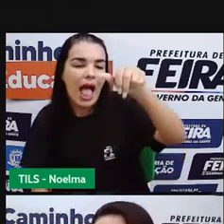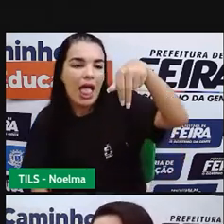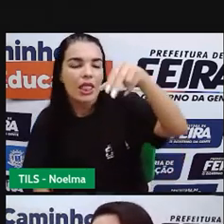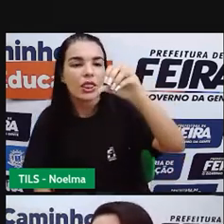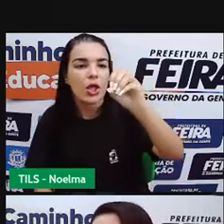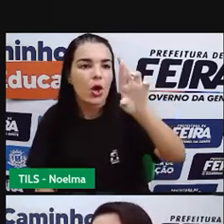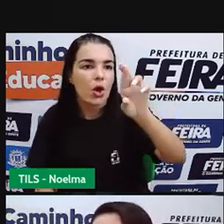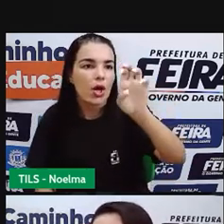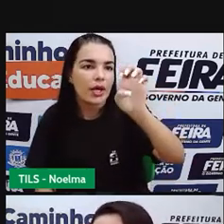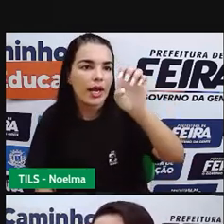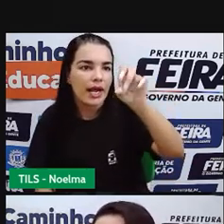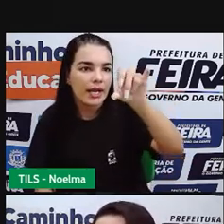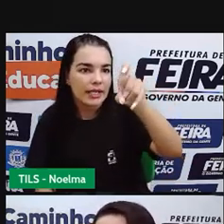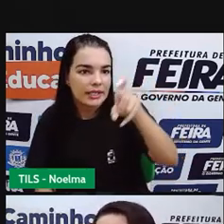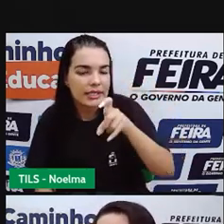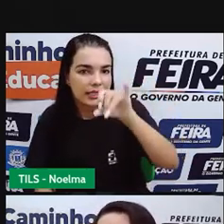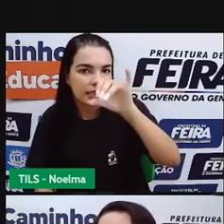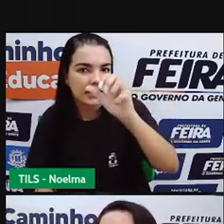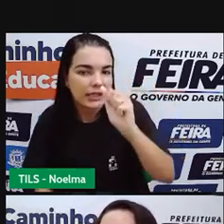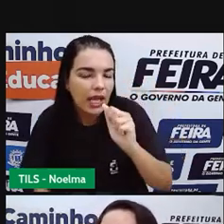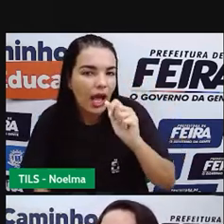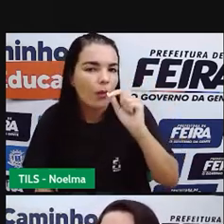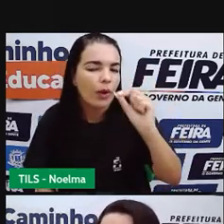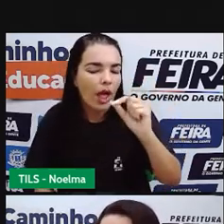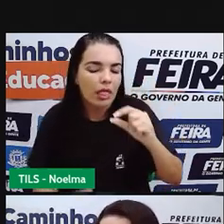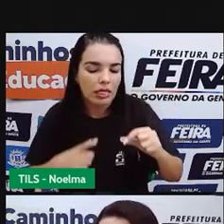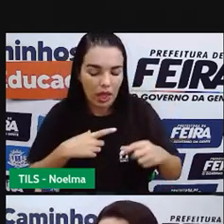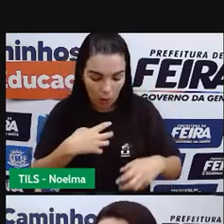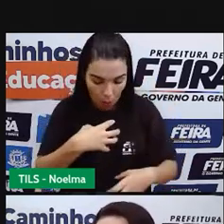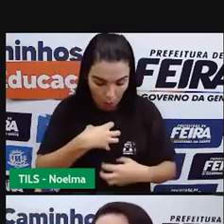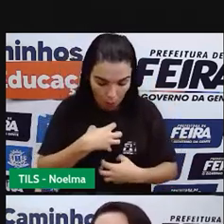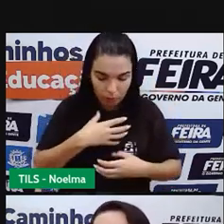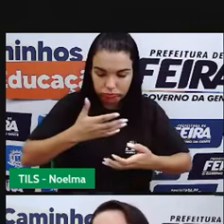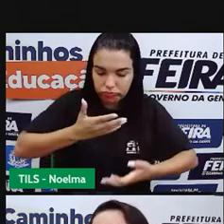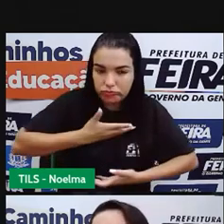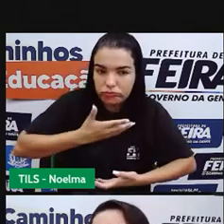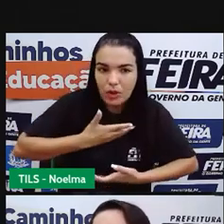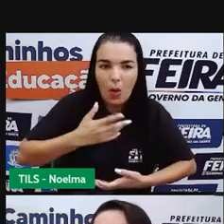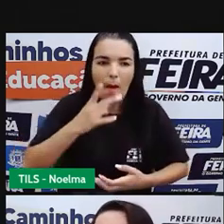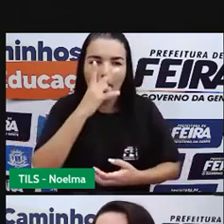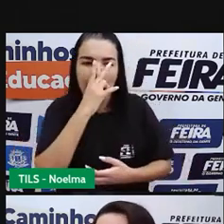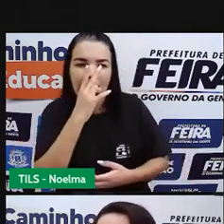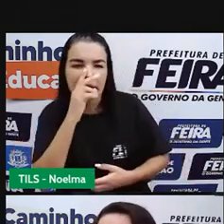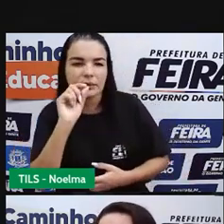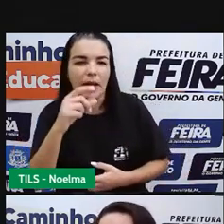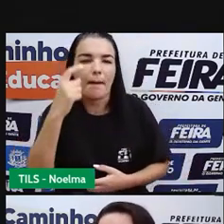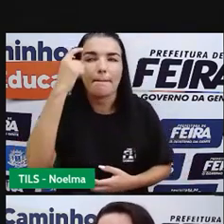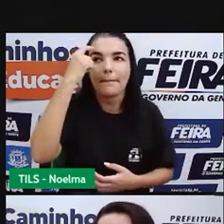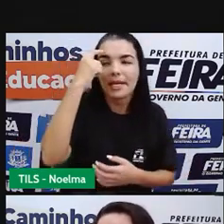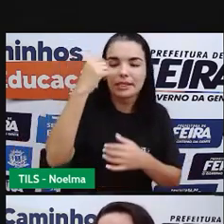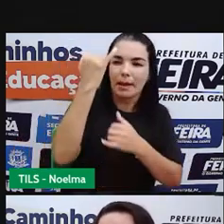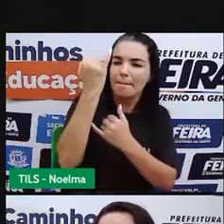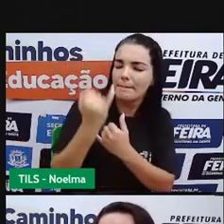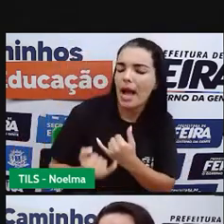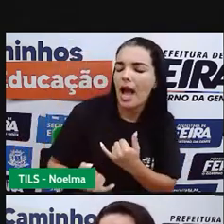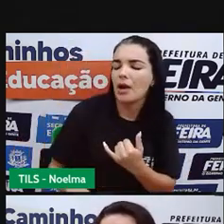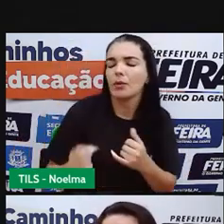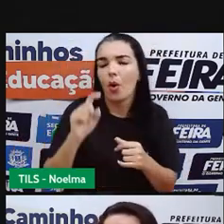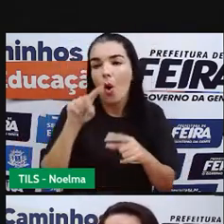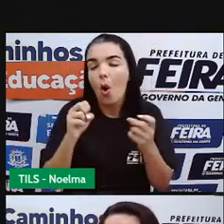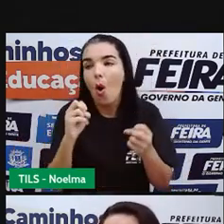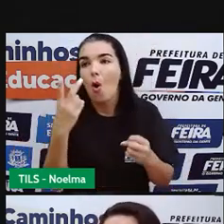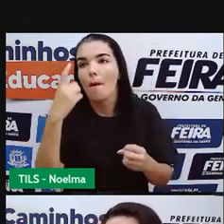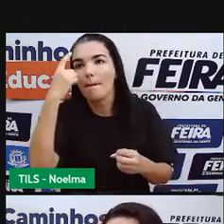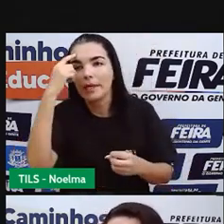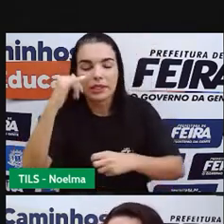não estão satisfeitos com o seu próprio corpo. Ambos se acham gordos, né? Querem emagrecer. Porém,